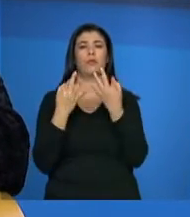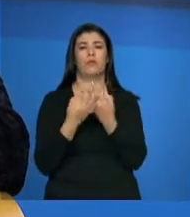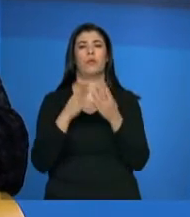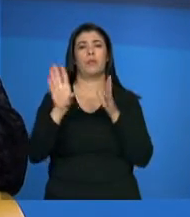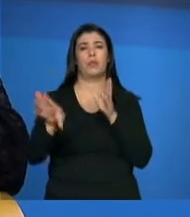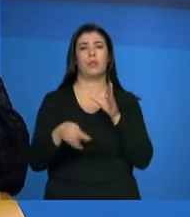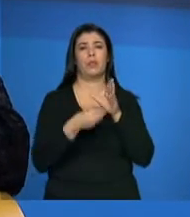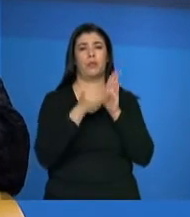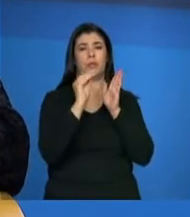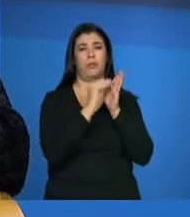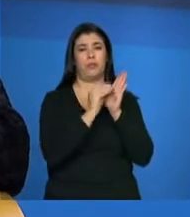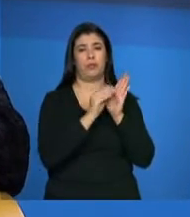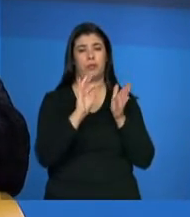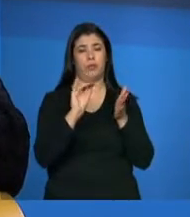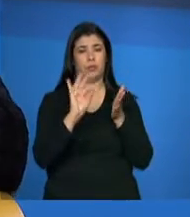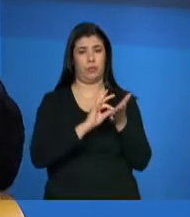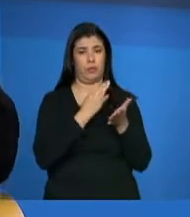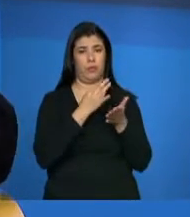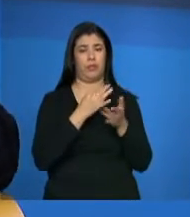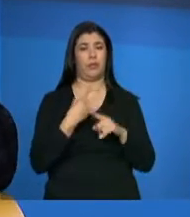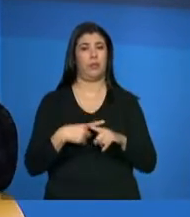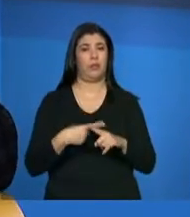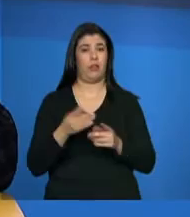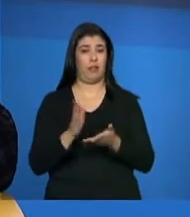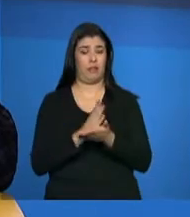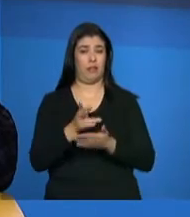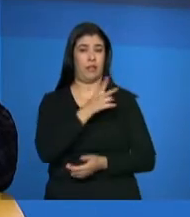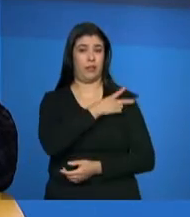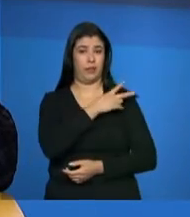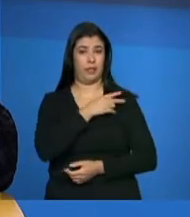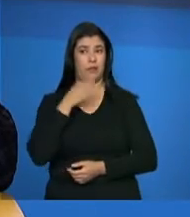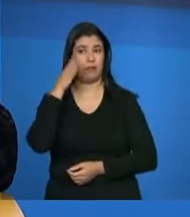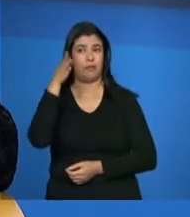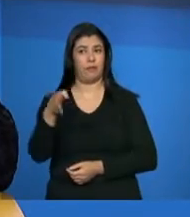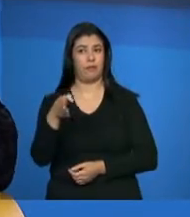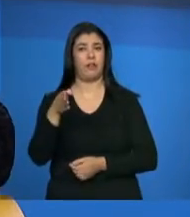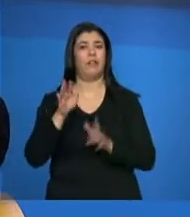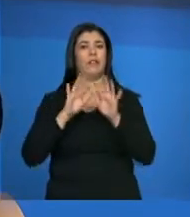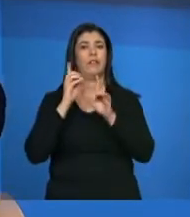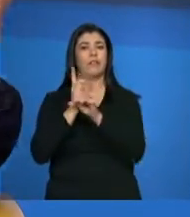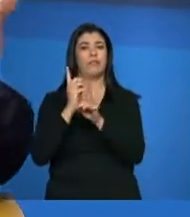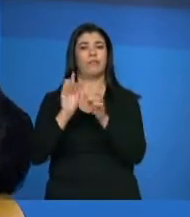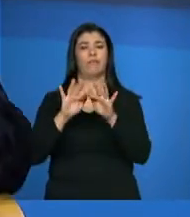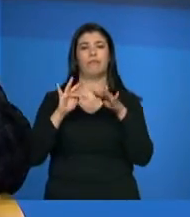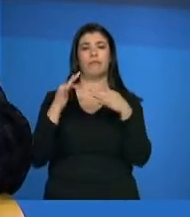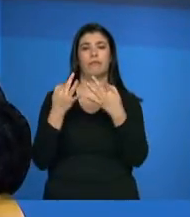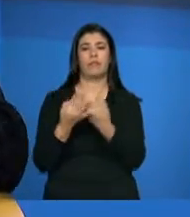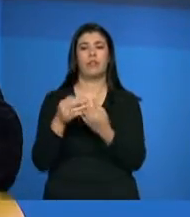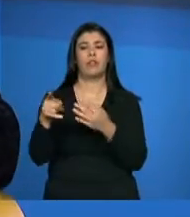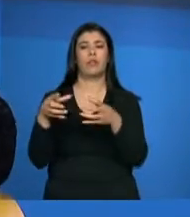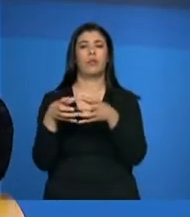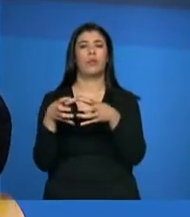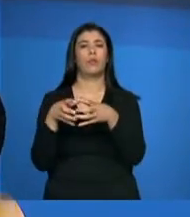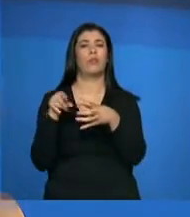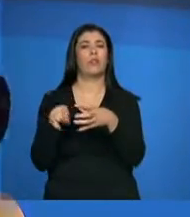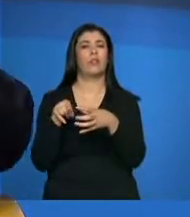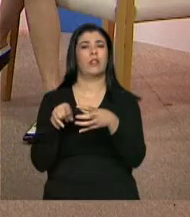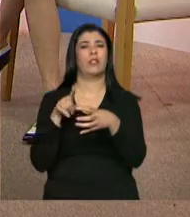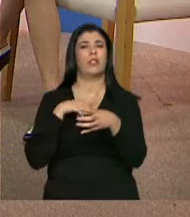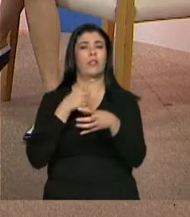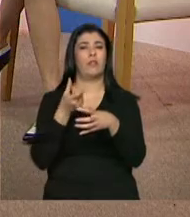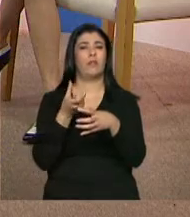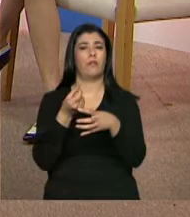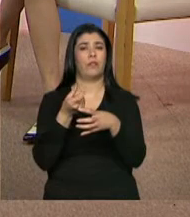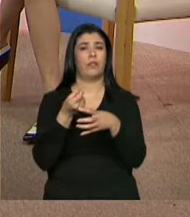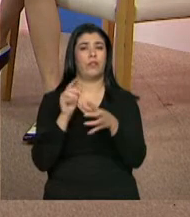cadastro, né, por quê? Porque muitas vezes esse técnico, ele vai até as famílias, ele encontra uma comunidade, da comunidade, tem 20